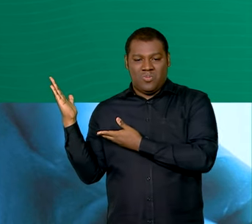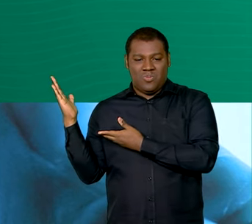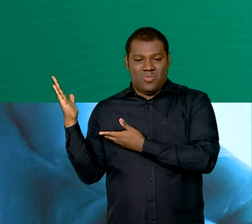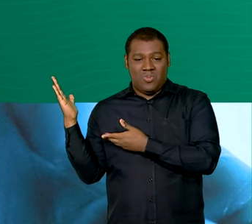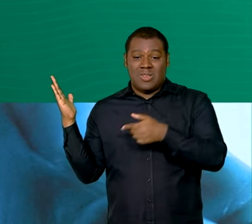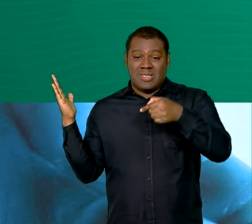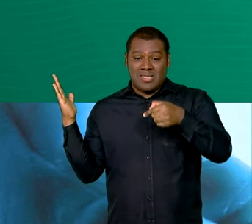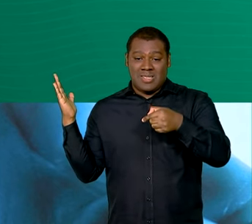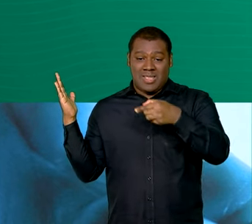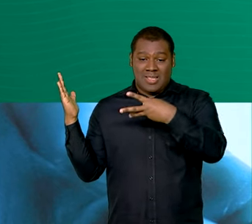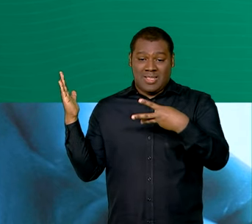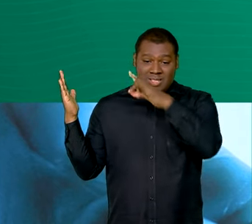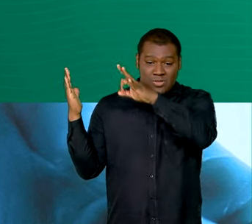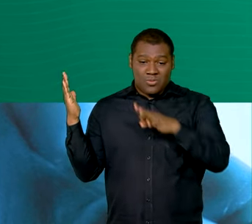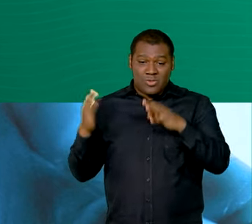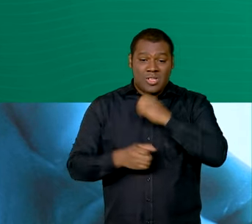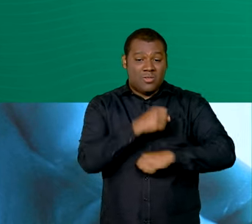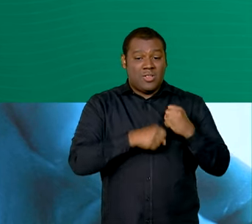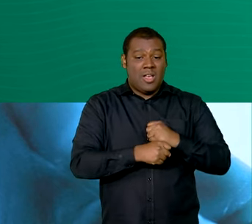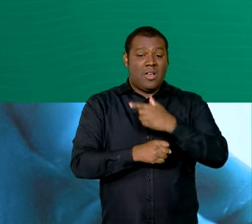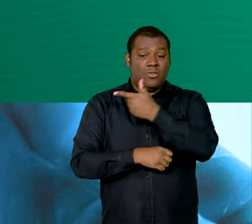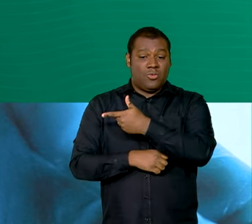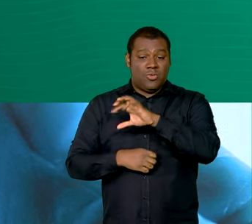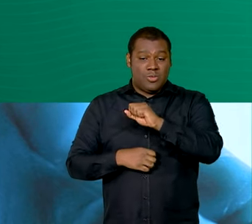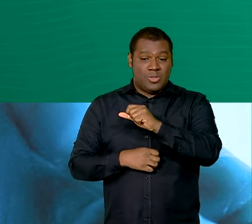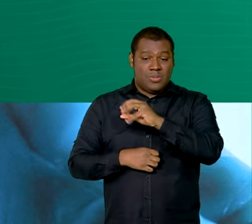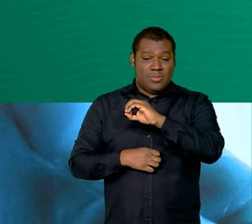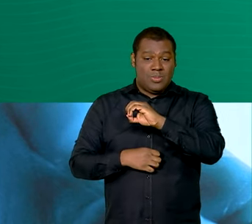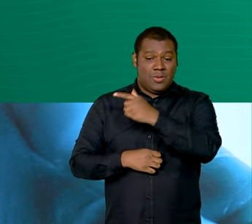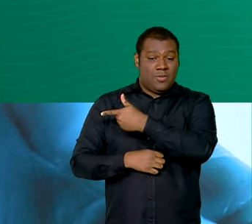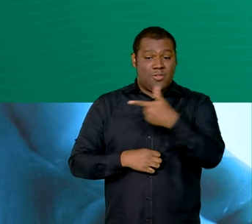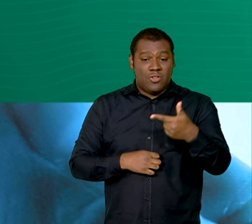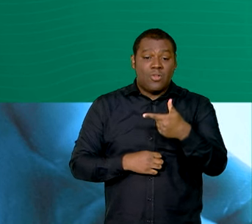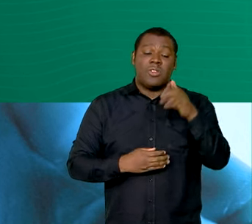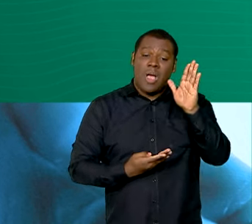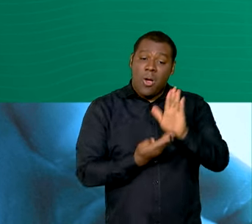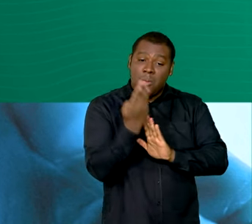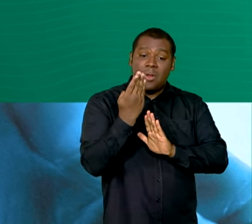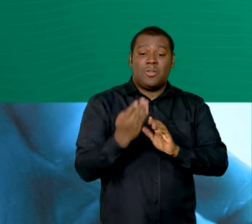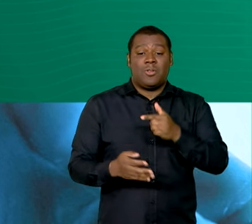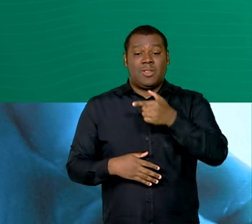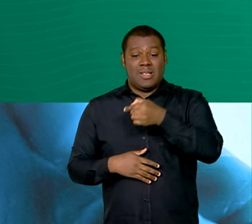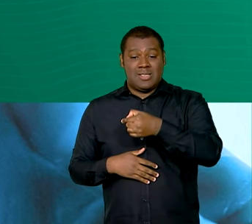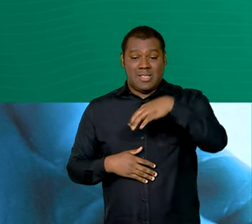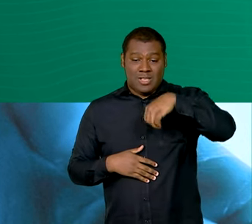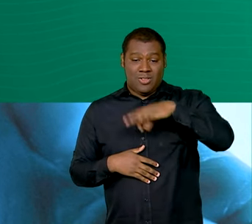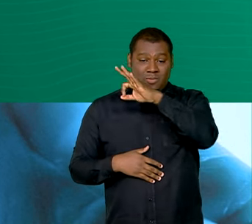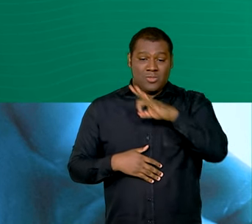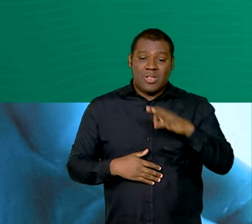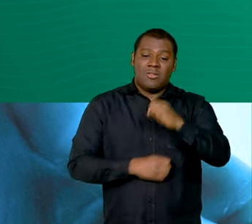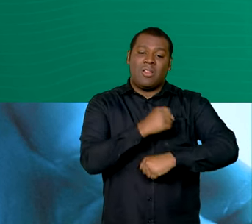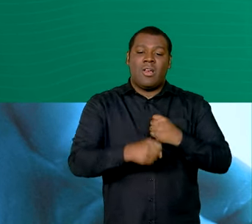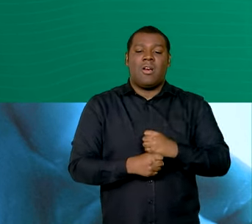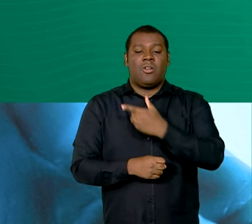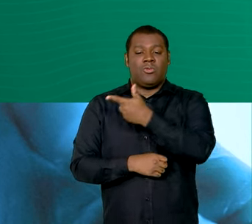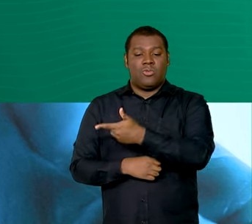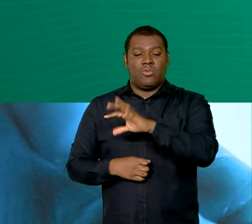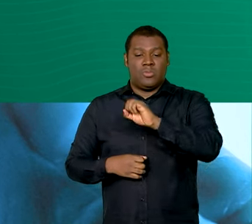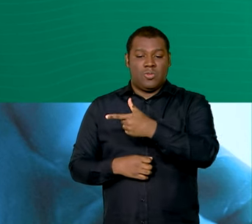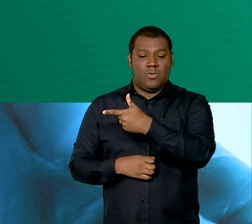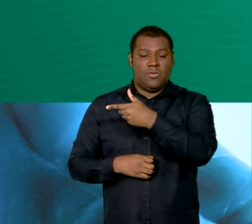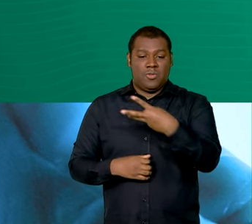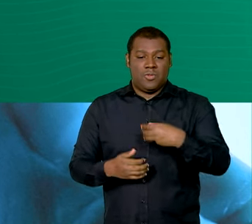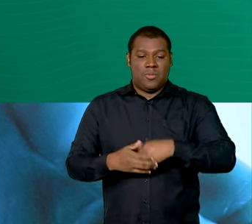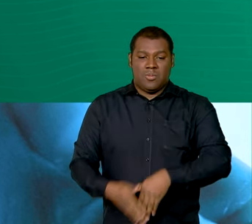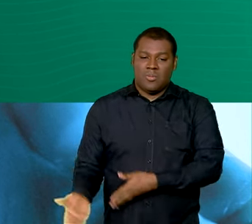73% em 2022 para 79% em 2023. O primeiro retorno da